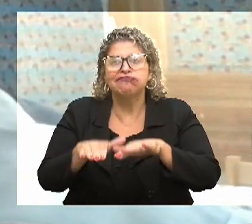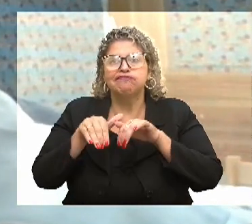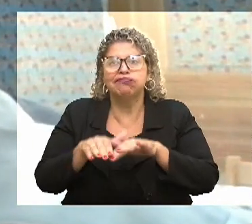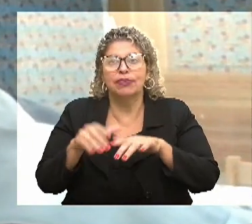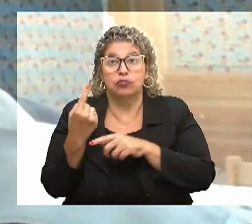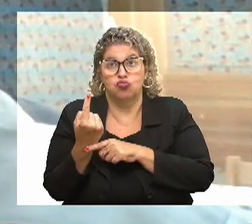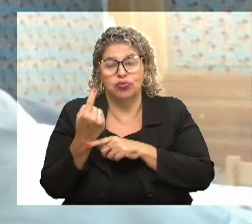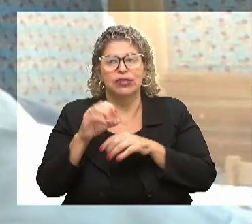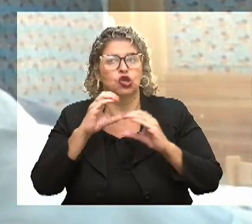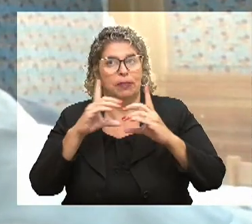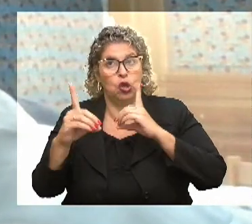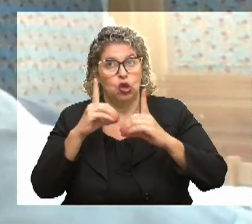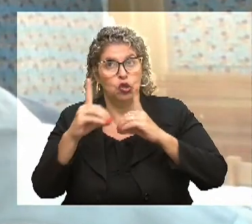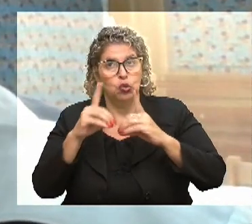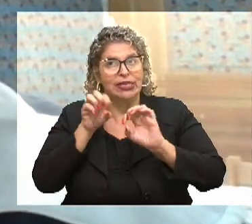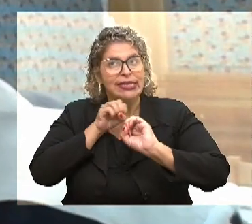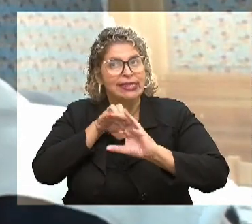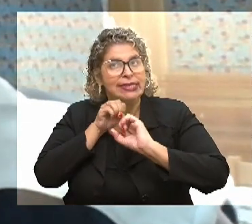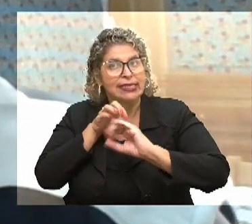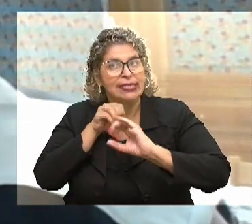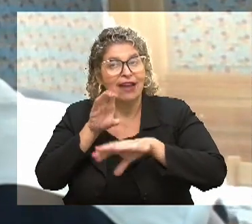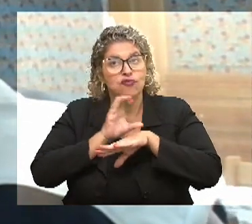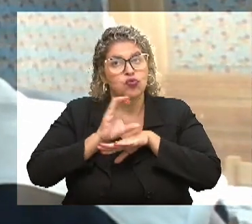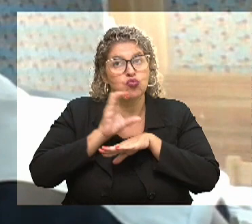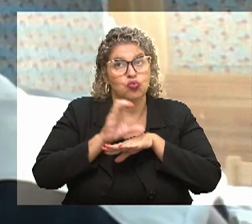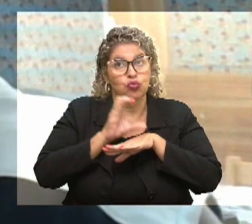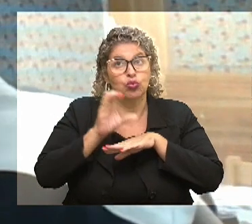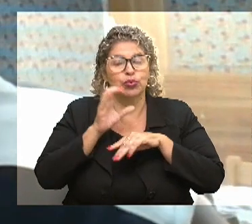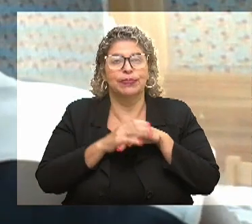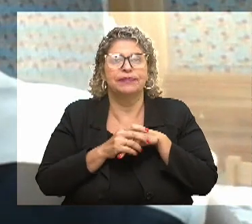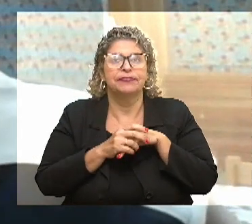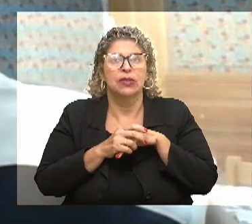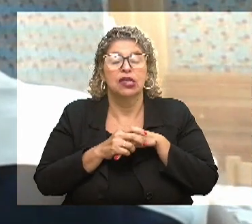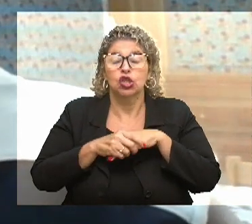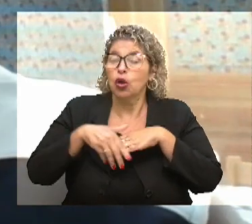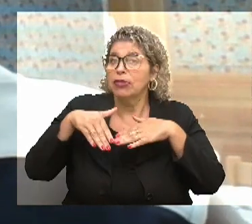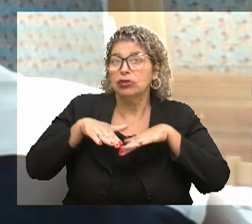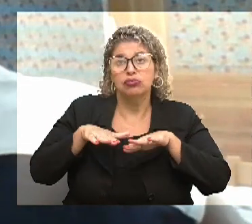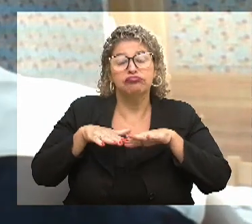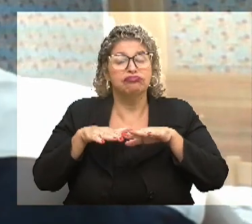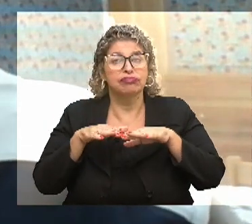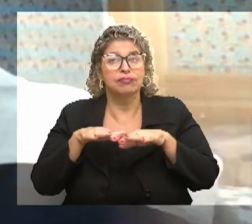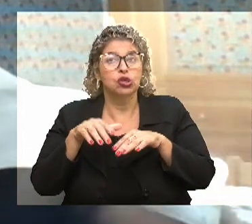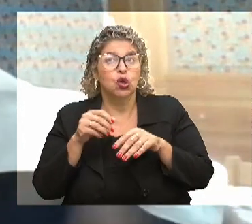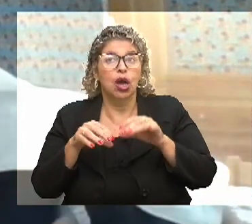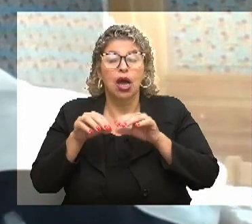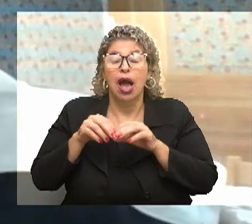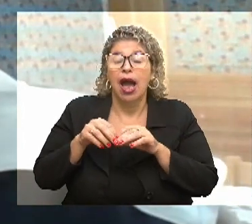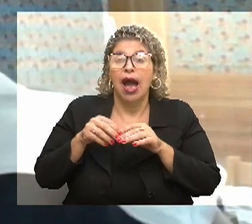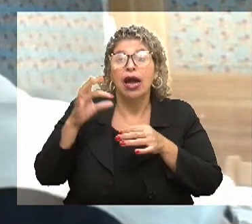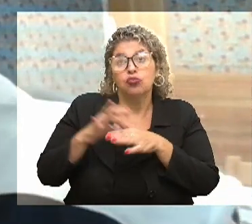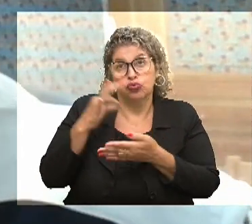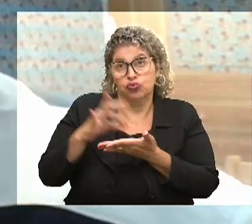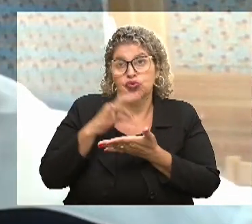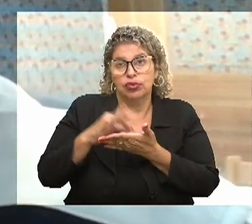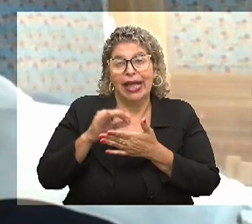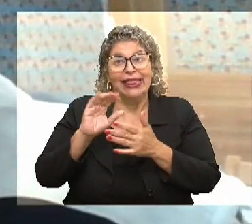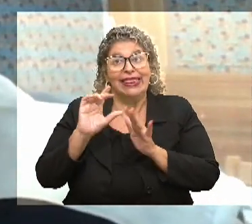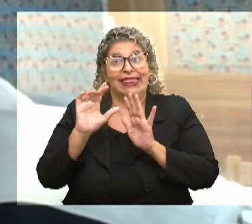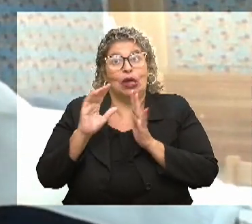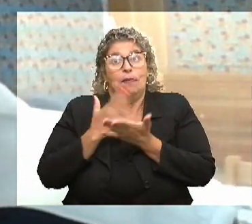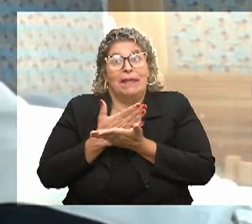tinha uma coordenadora, ela vinha dar aula para nós, e a gente, então, começou a costurar. E uma semana, quando começou a pandemia,